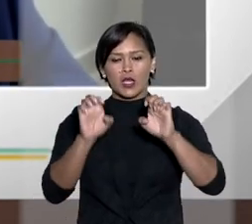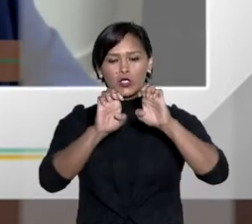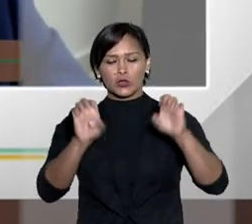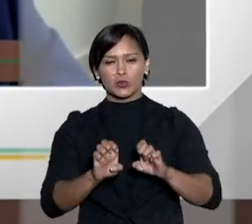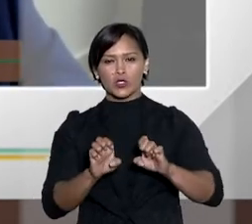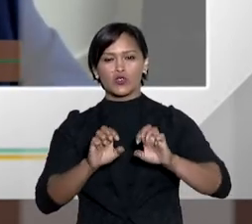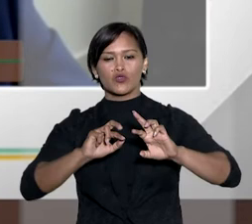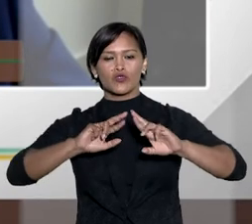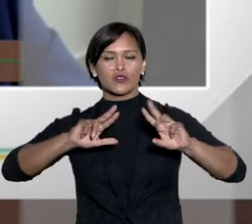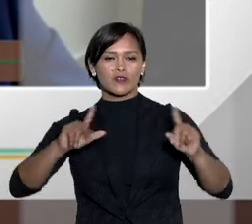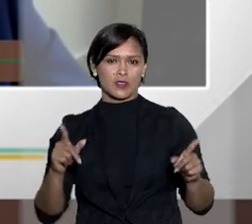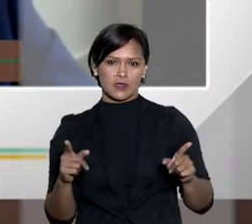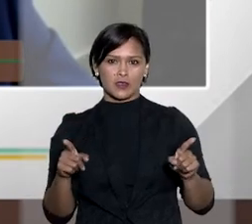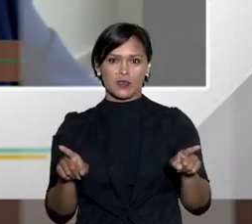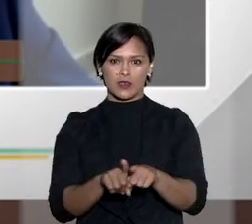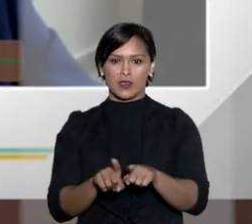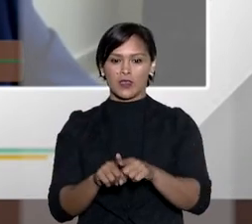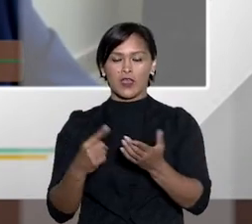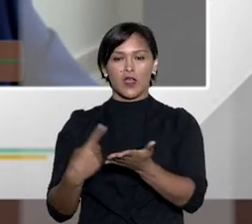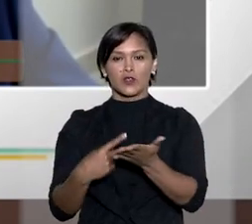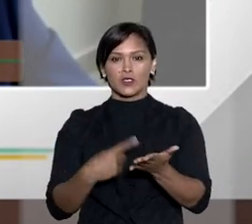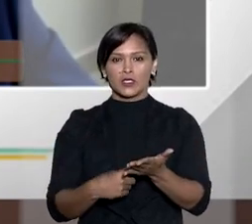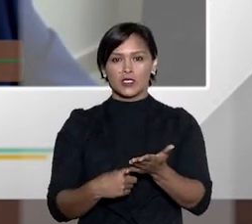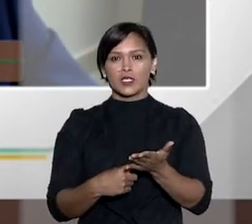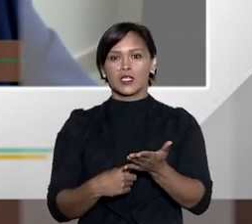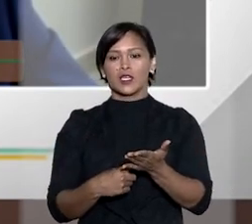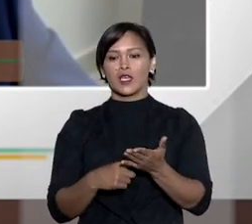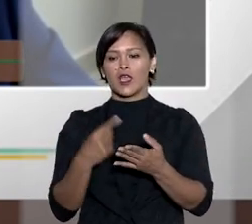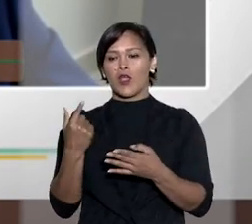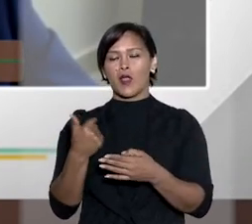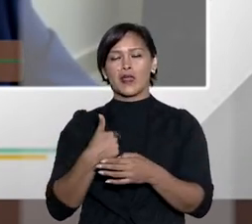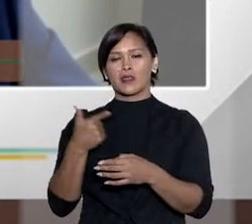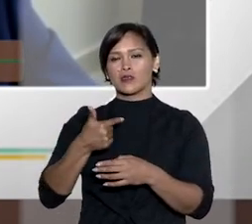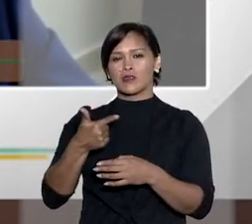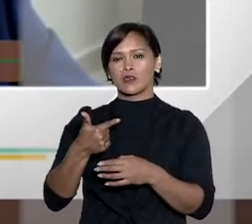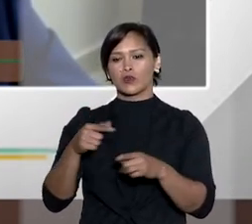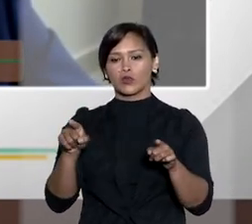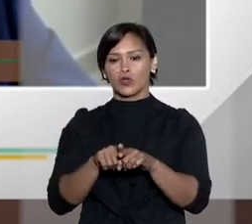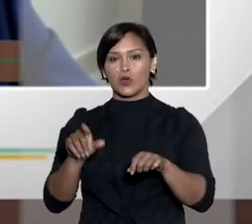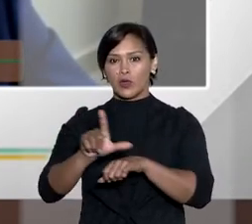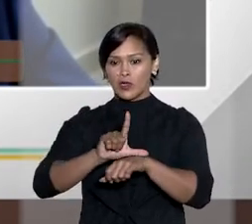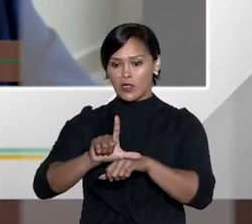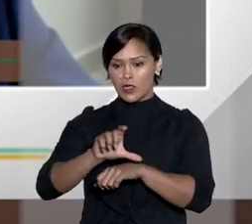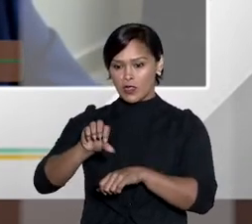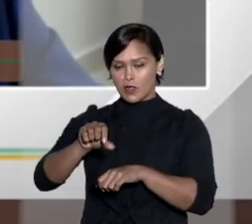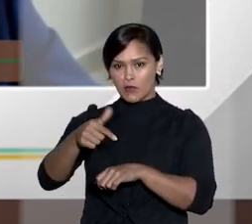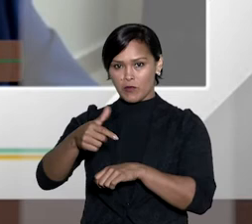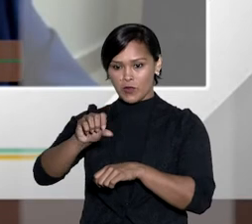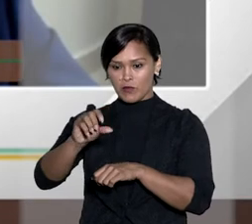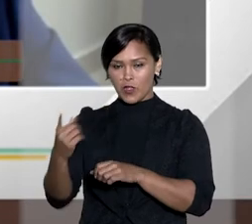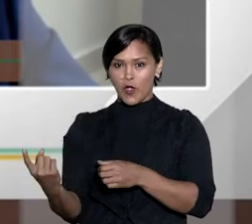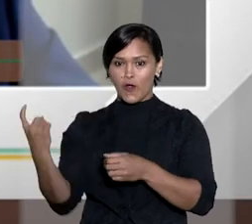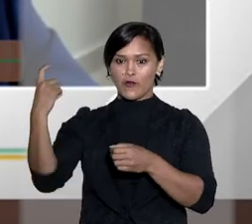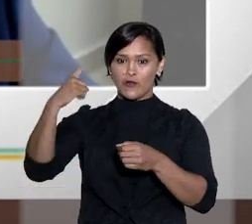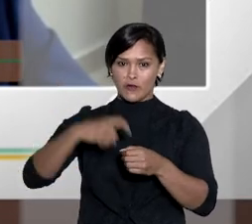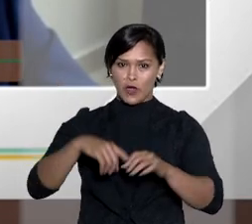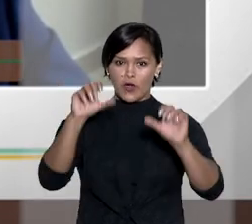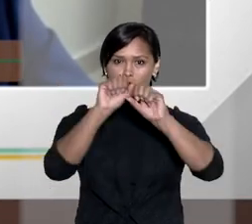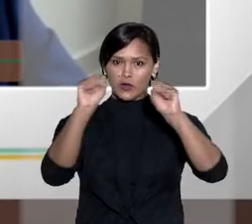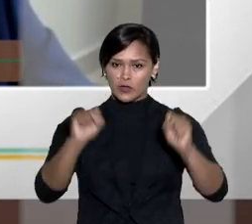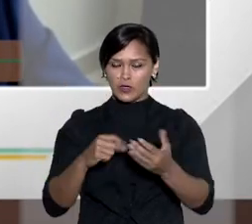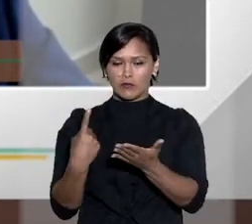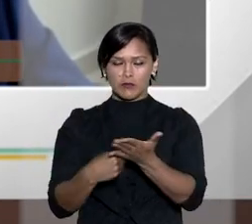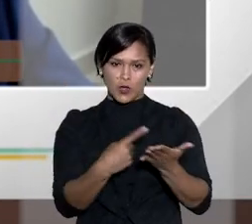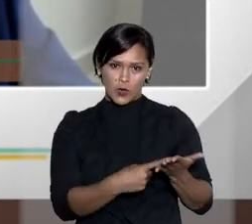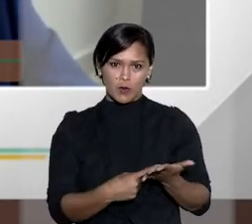e ele estava baseado numa estrutura adversarial e a conciliação estava relegada a segundo plano o legislador com a